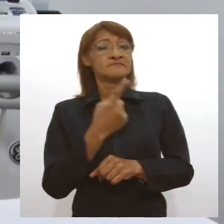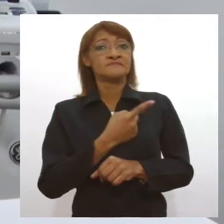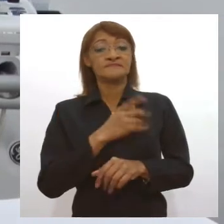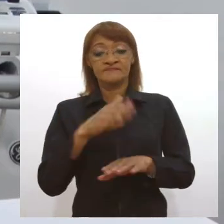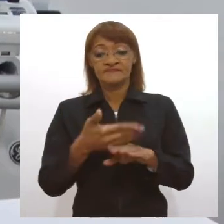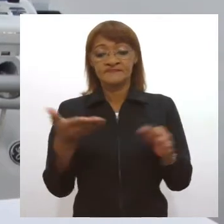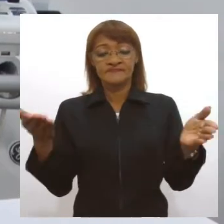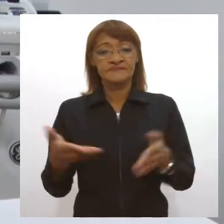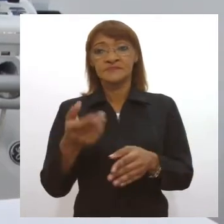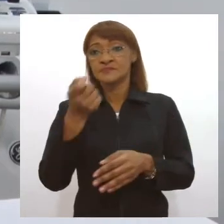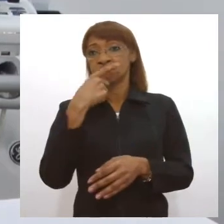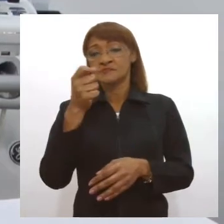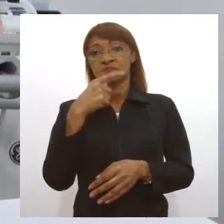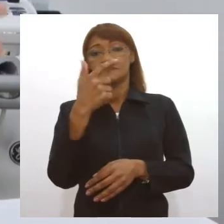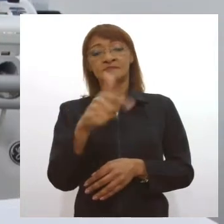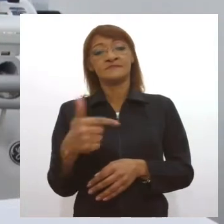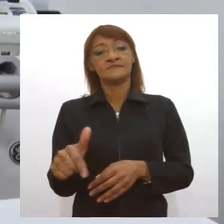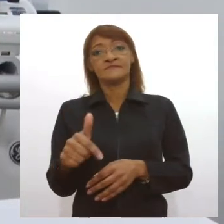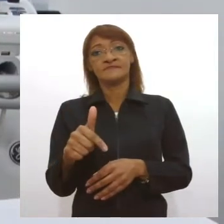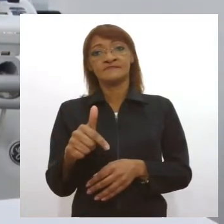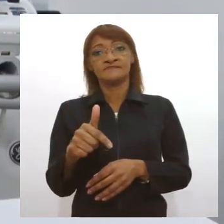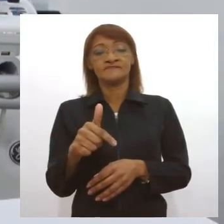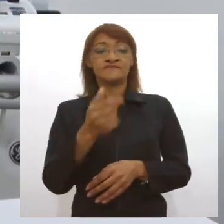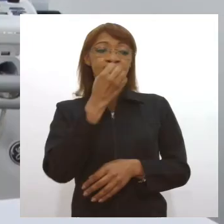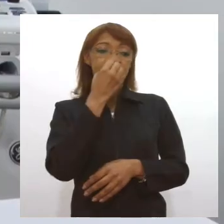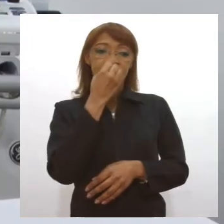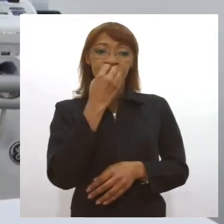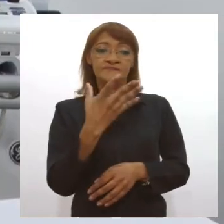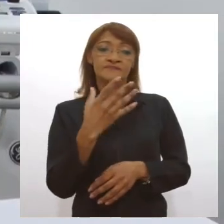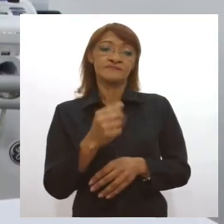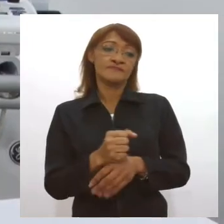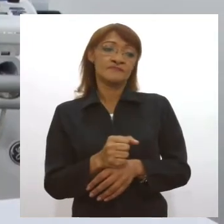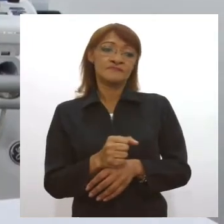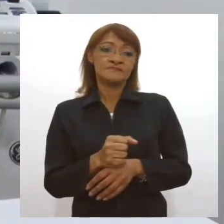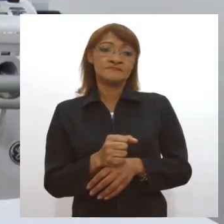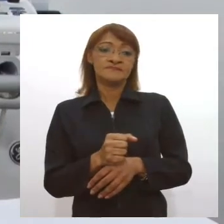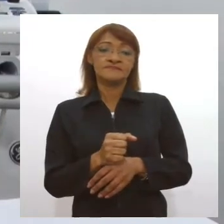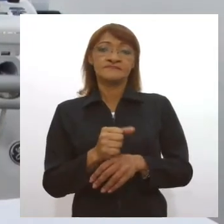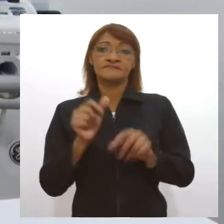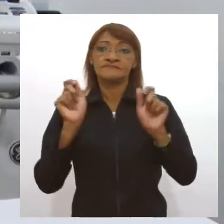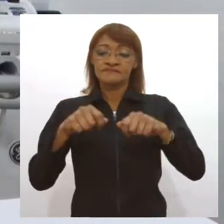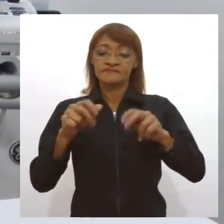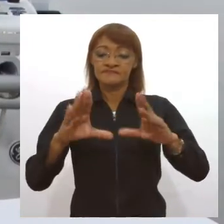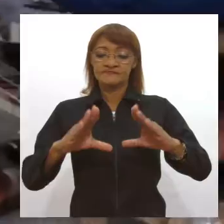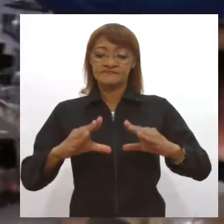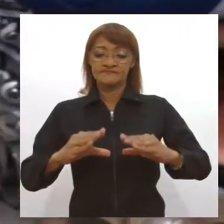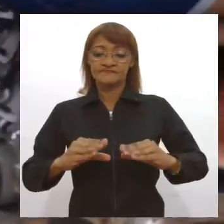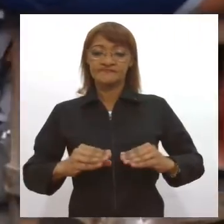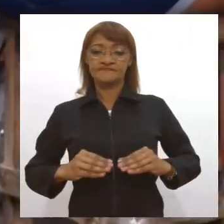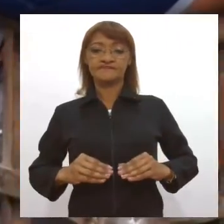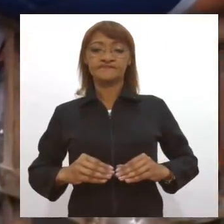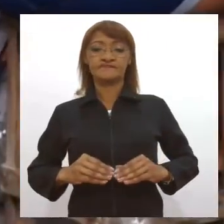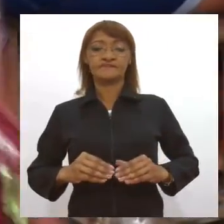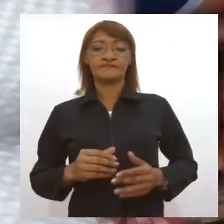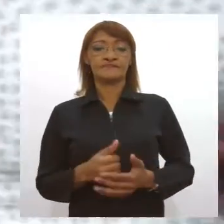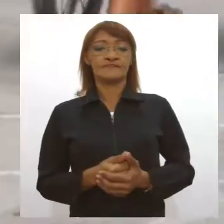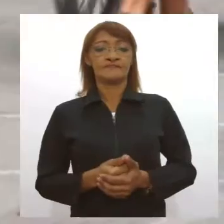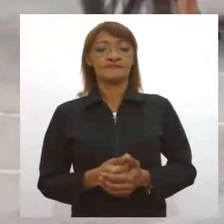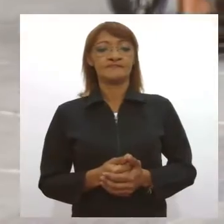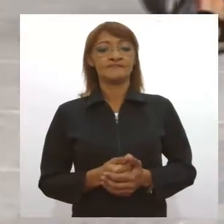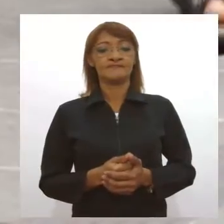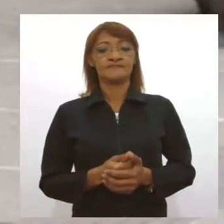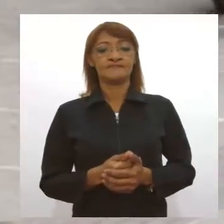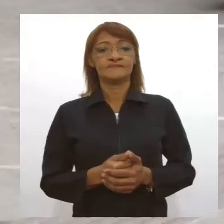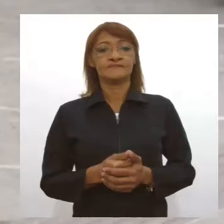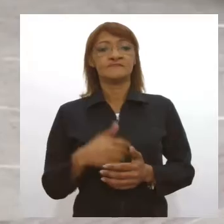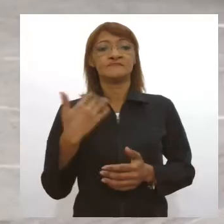extremamente efetiva para o seu controle, para você perder peso. Mesmo com os riscos